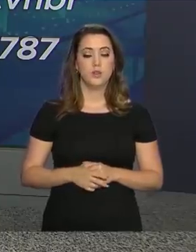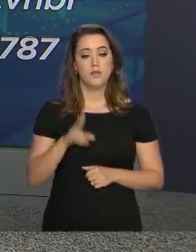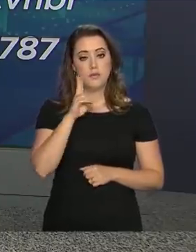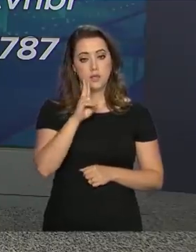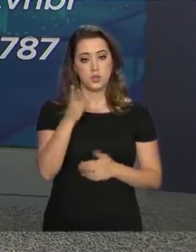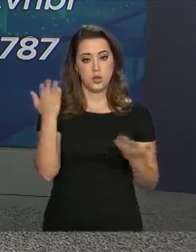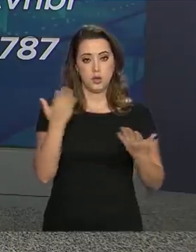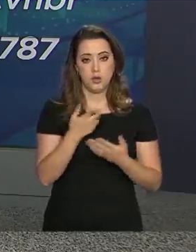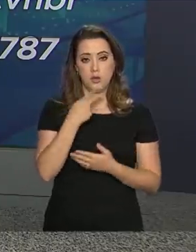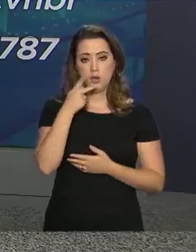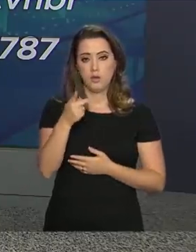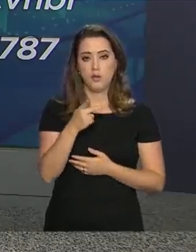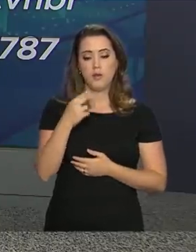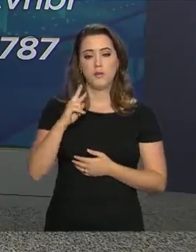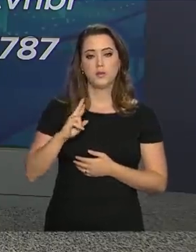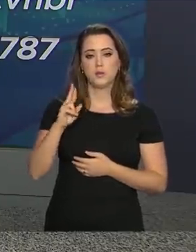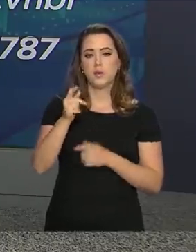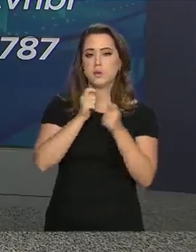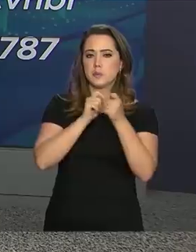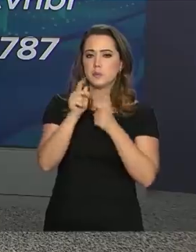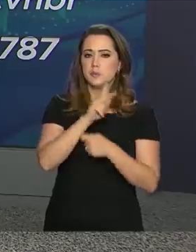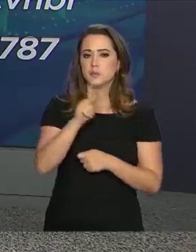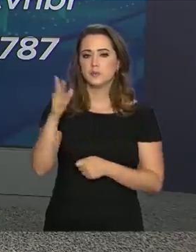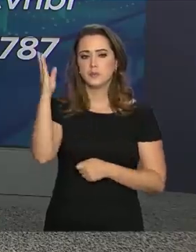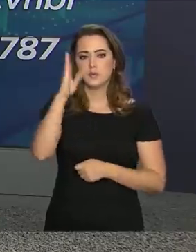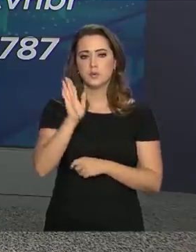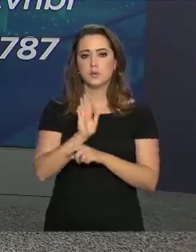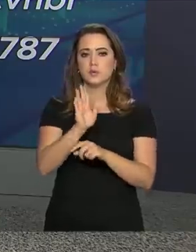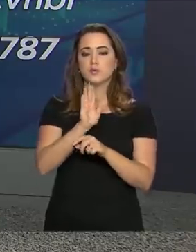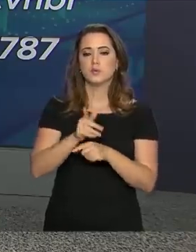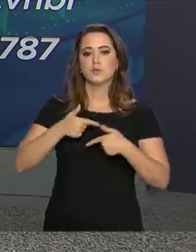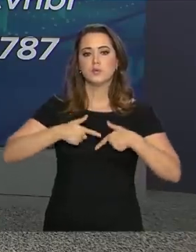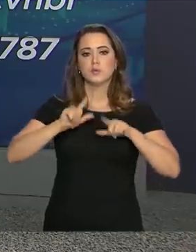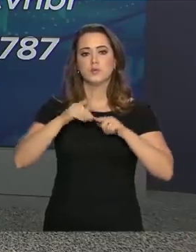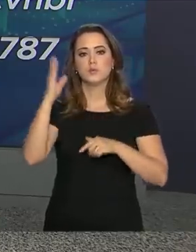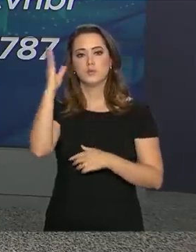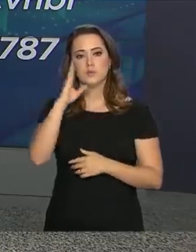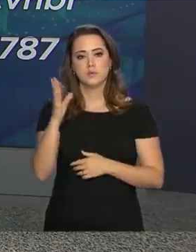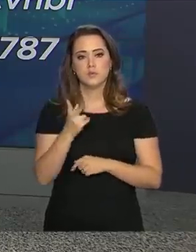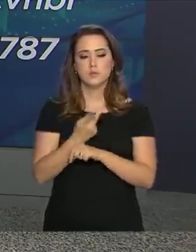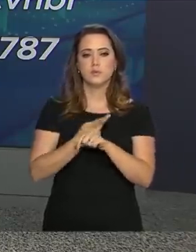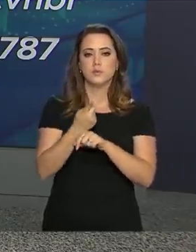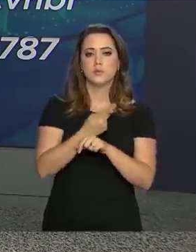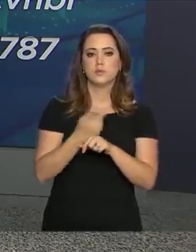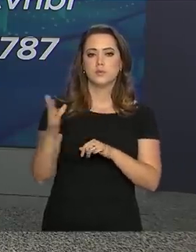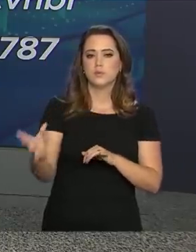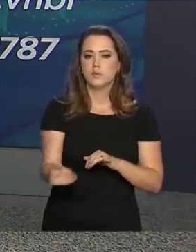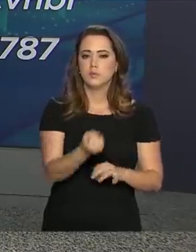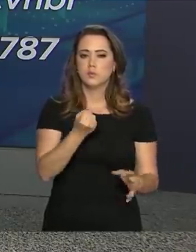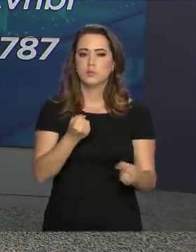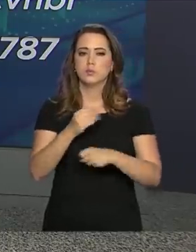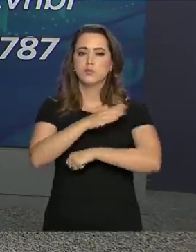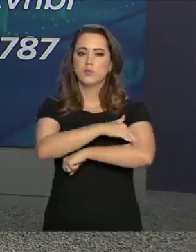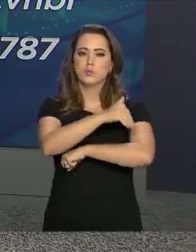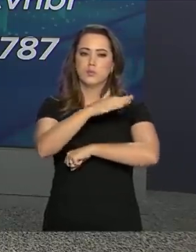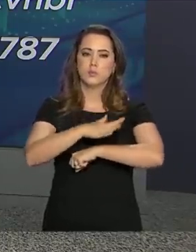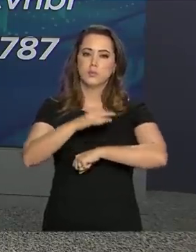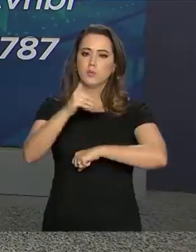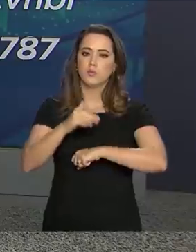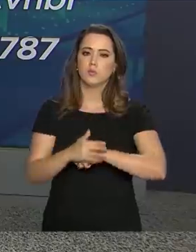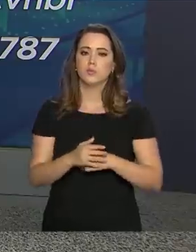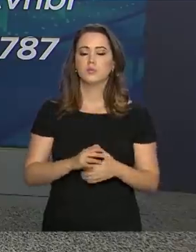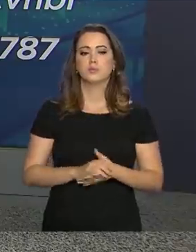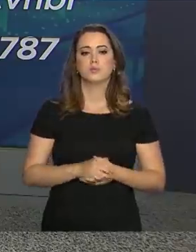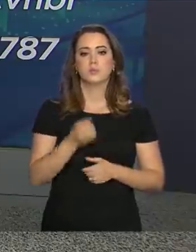Acompanhe agora a fala do porta-voz da presidência sobre a ajuda de Israel ao Brasil na busca por vítimas em